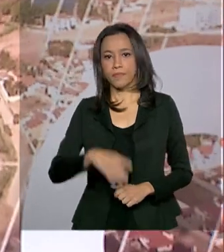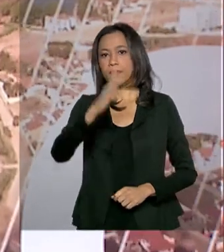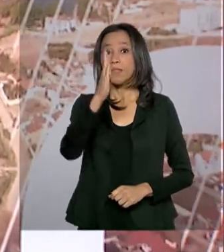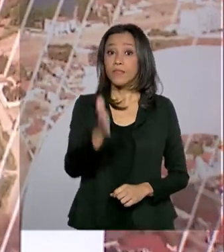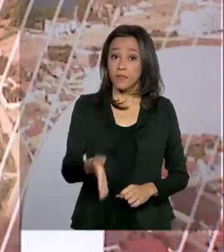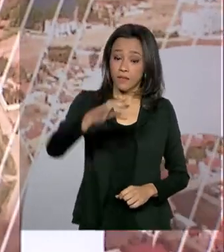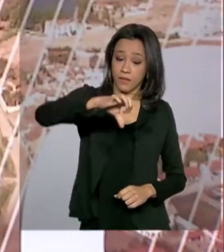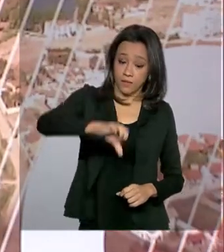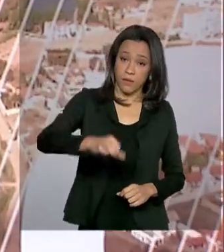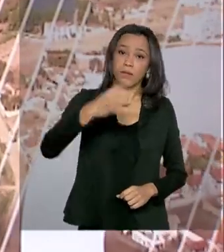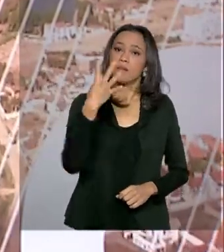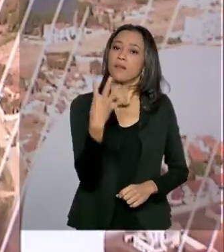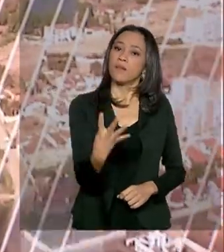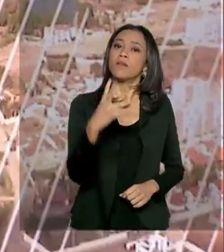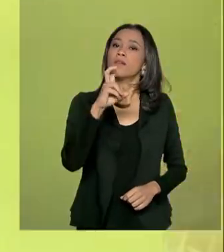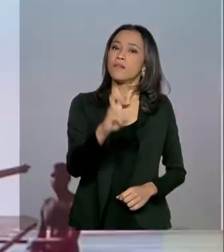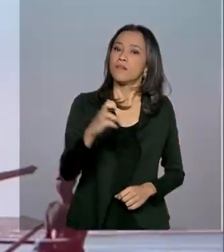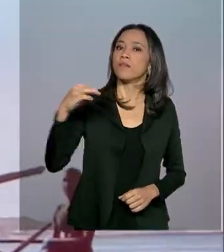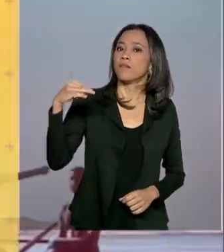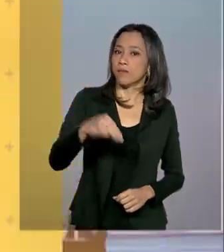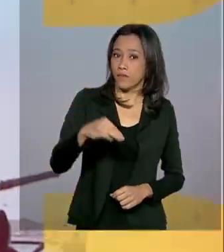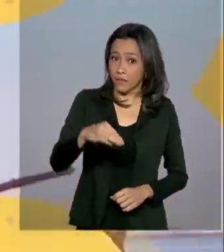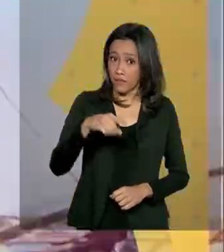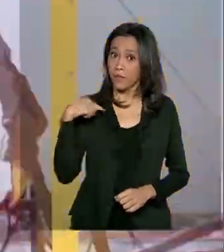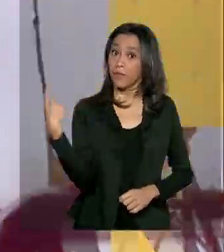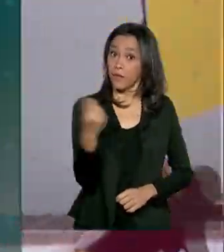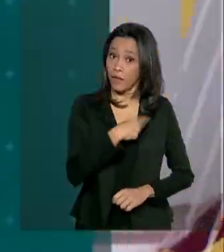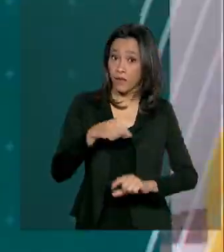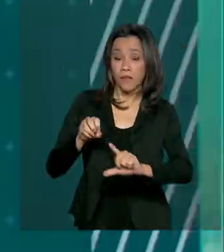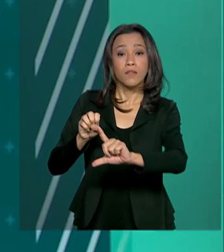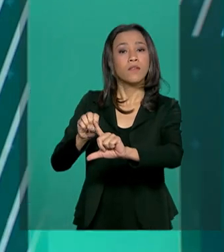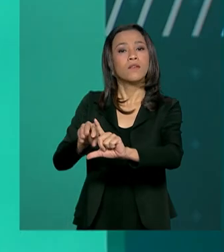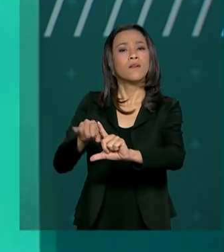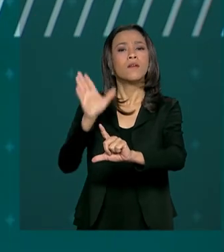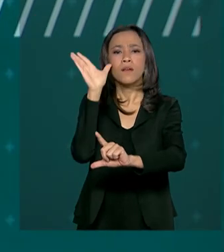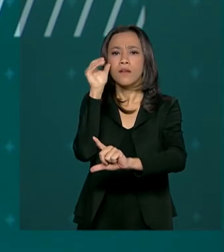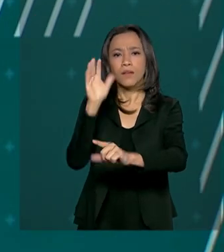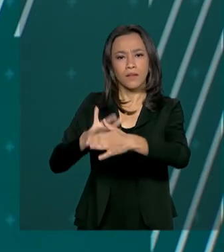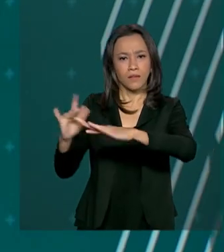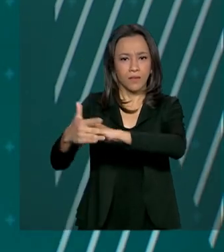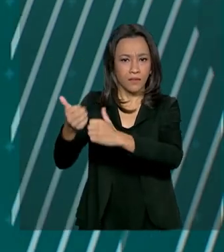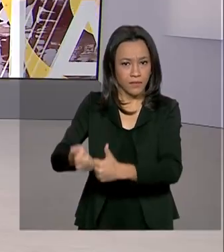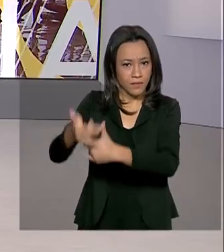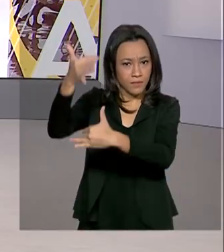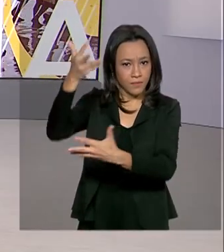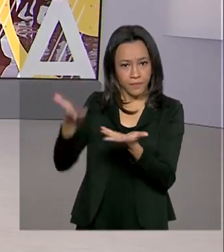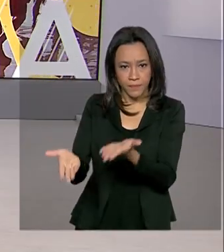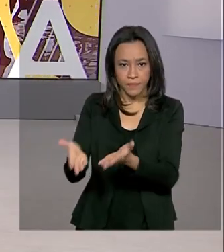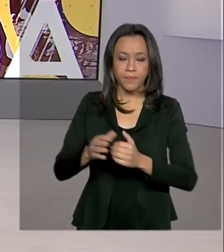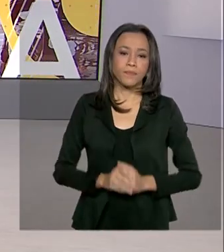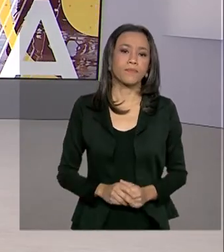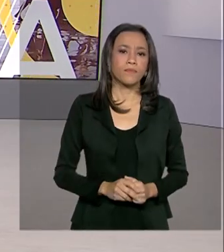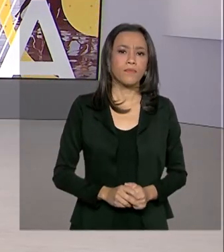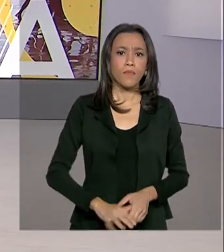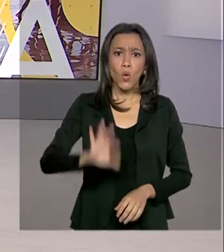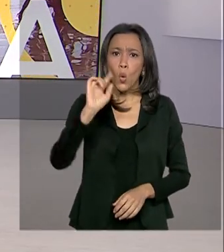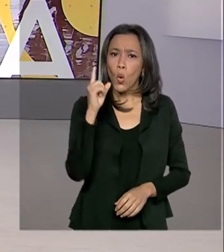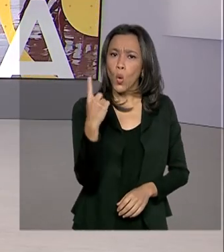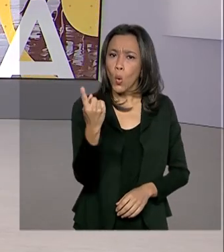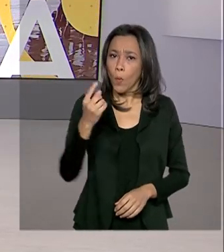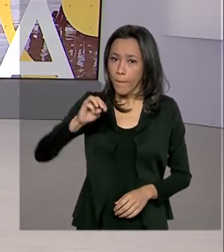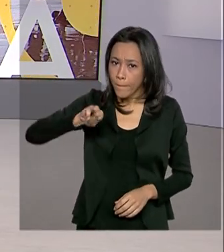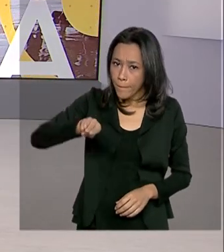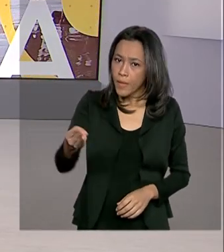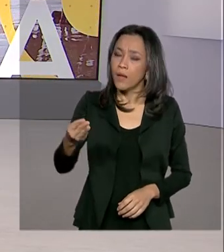São 9 horas e 45 minutos. Nós estamos ao vivo também pelas redes sociais. 1 milhão e